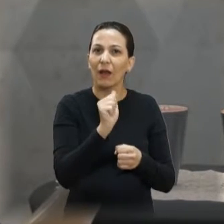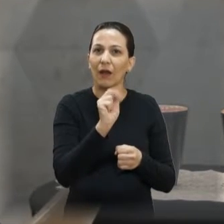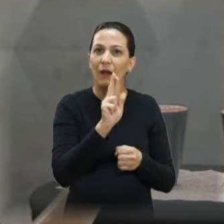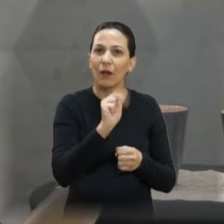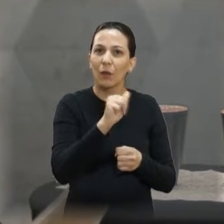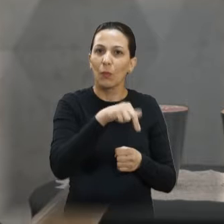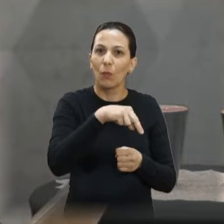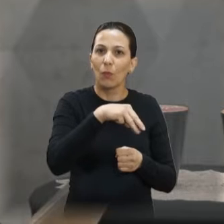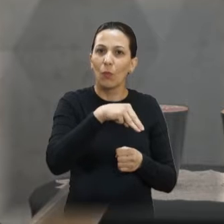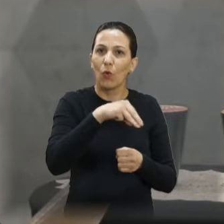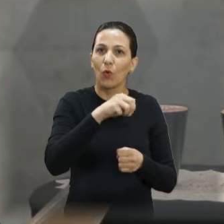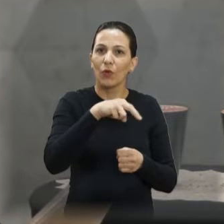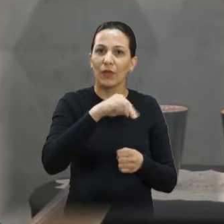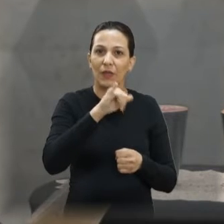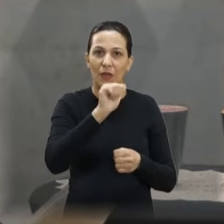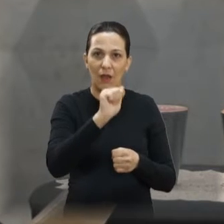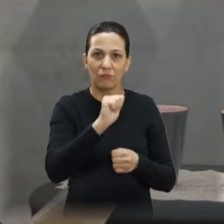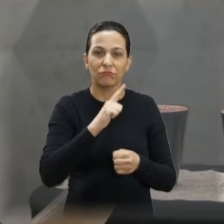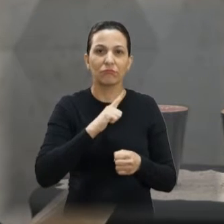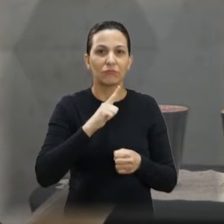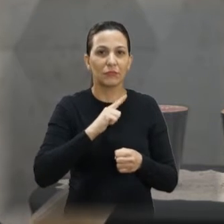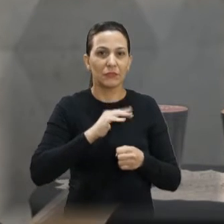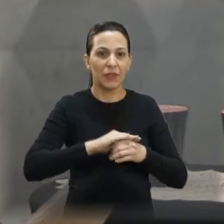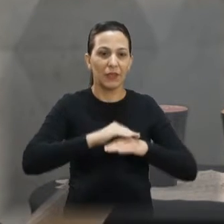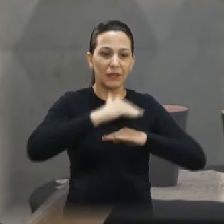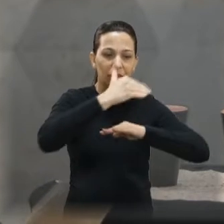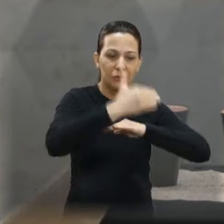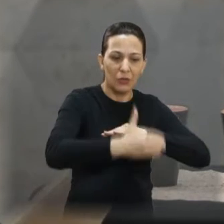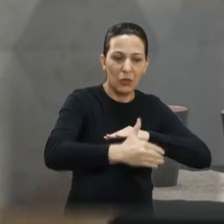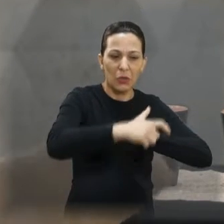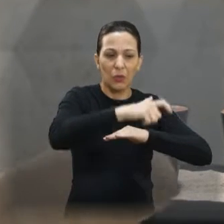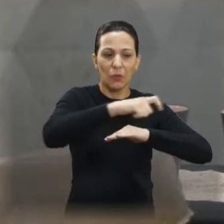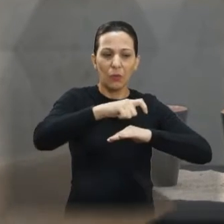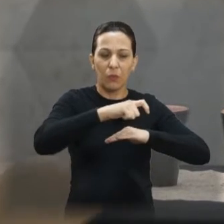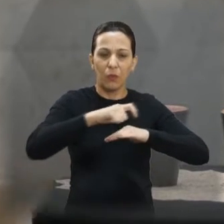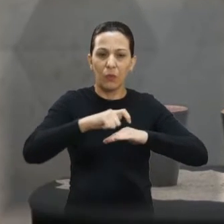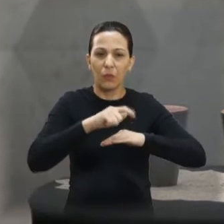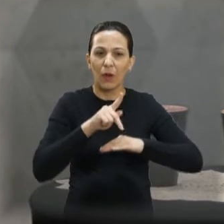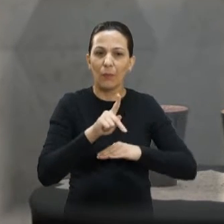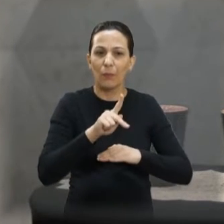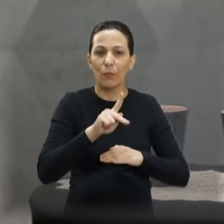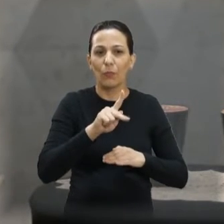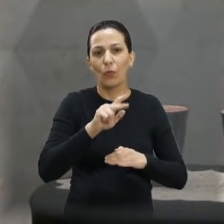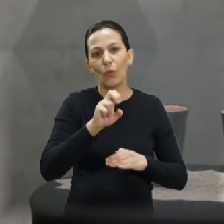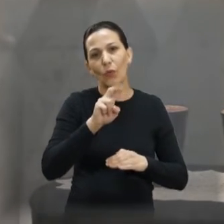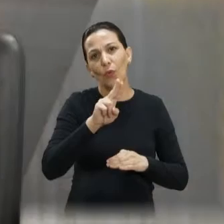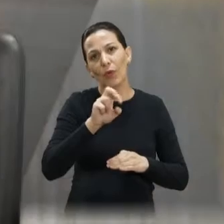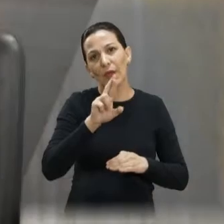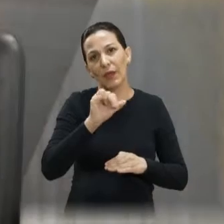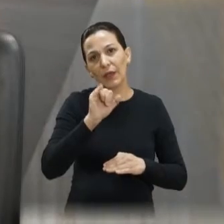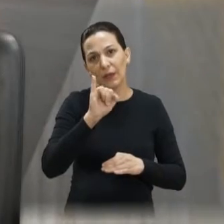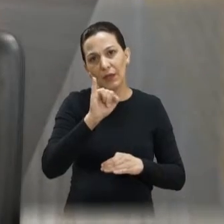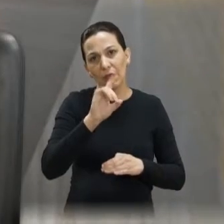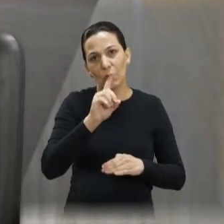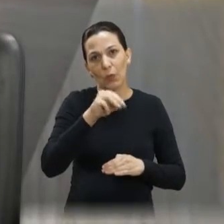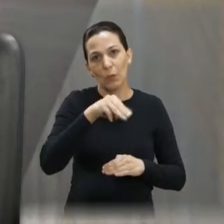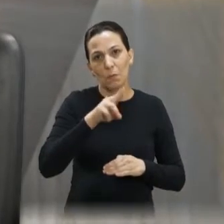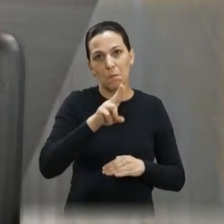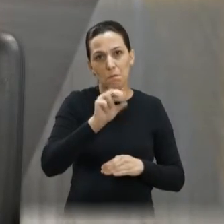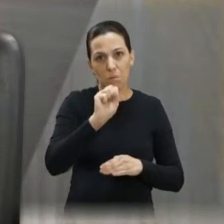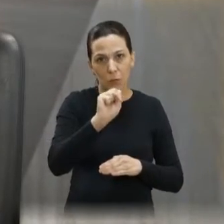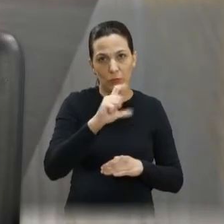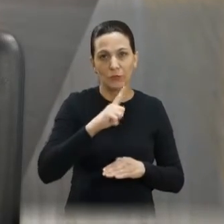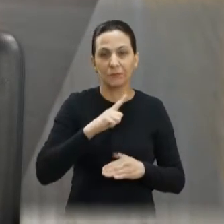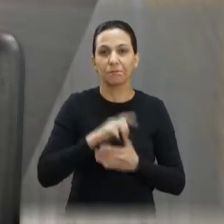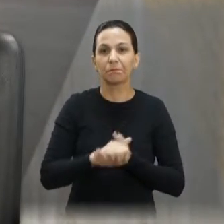Pintura de faixa de pedestre, sinalização de solo, na escola Poeridomos. É, na Poeridomos também, a diretora entrou em contato comigo, os